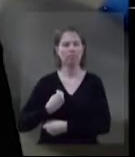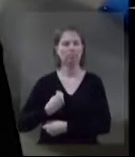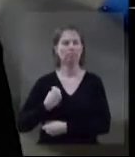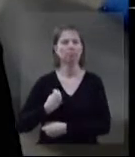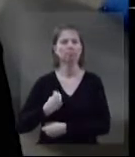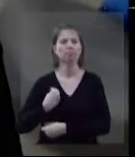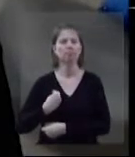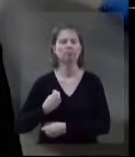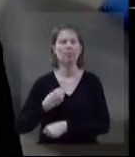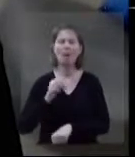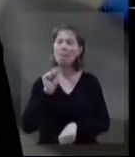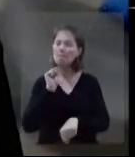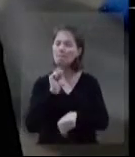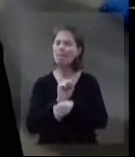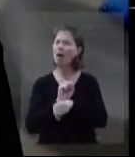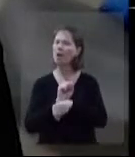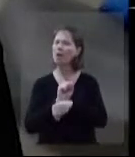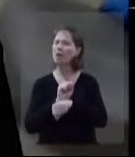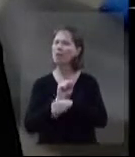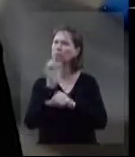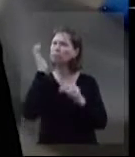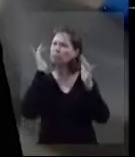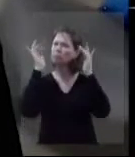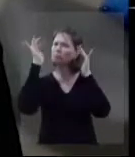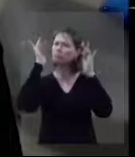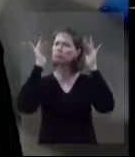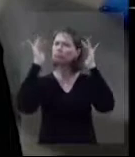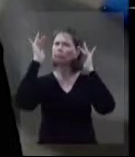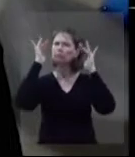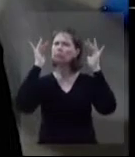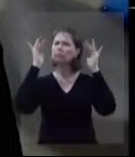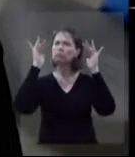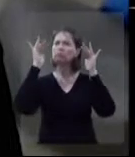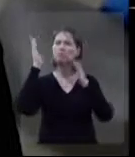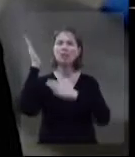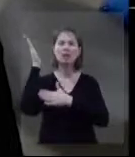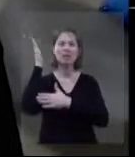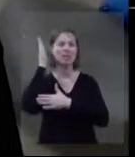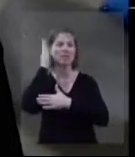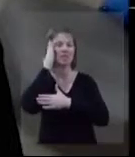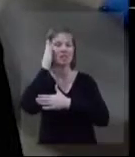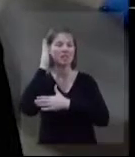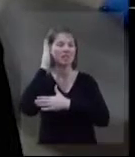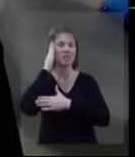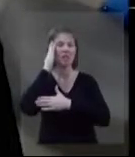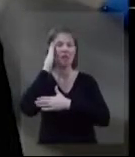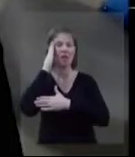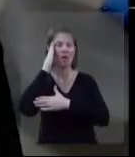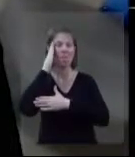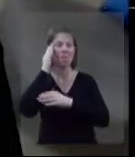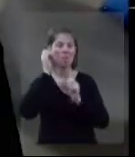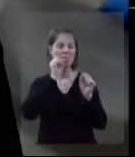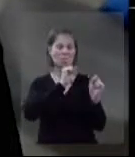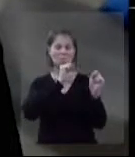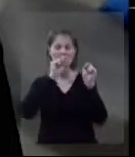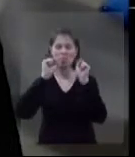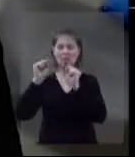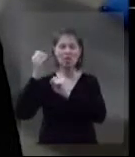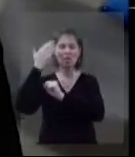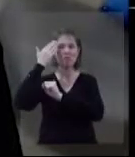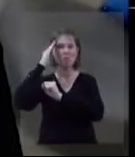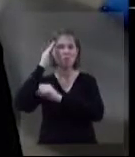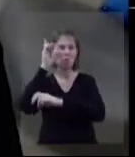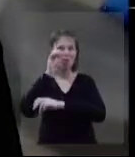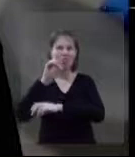agindo em nossa vida. Paremos alguns instantes para refletir. Sabendo da excelência, soberania e